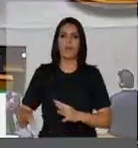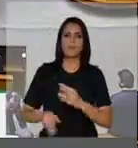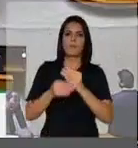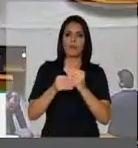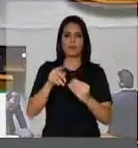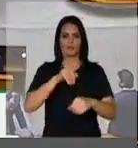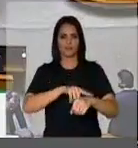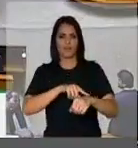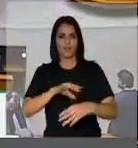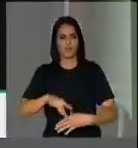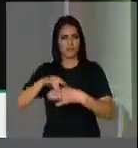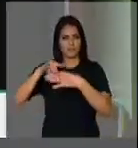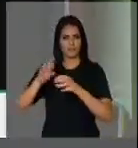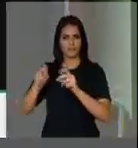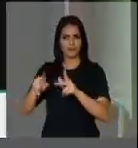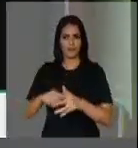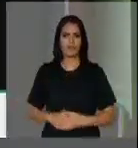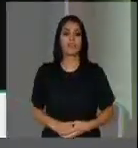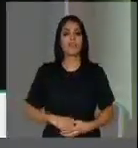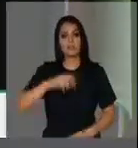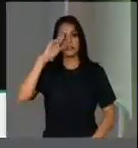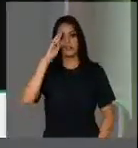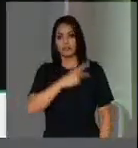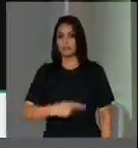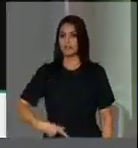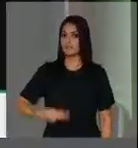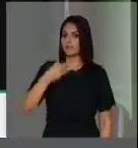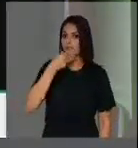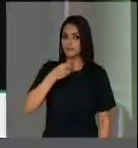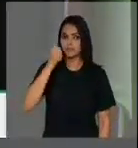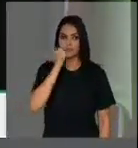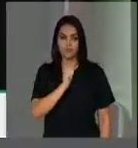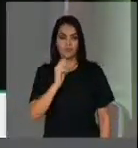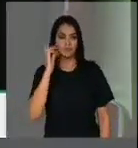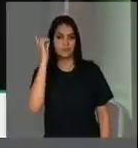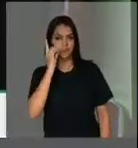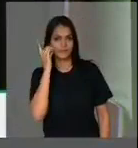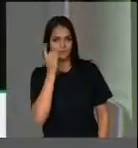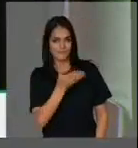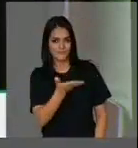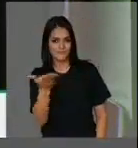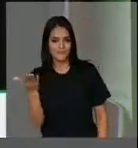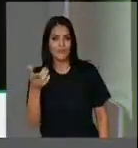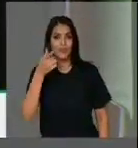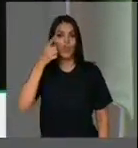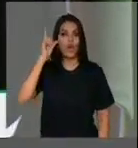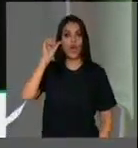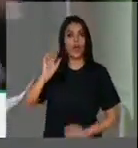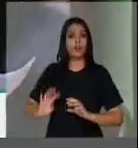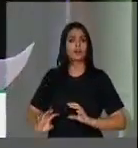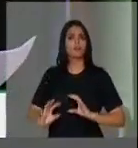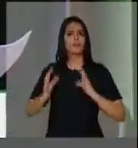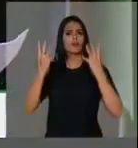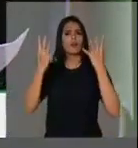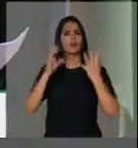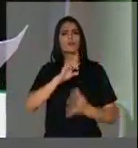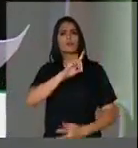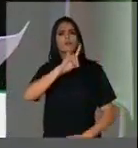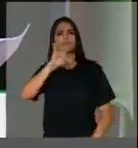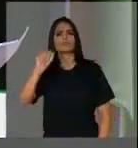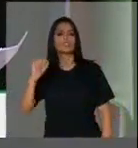Presidente, senhoras e senhores deputados, ontem se comemorou uma data importante